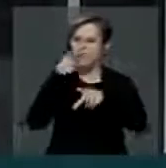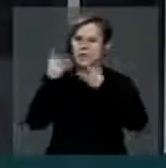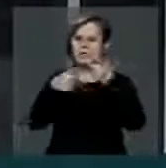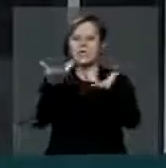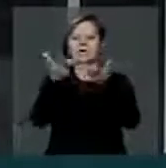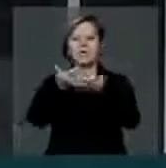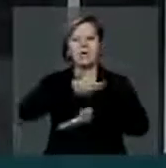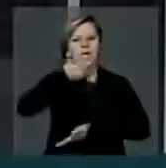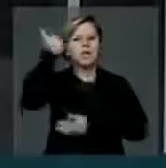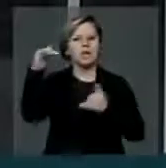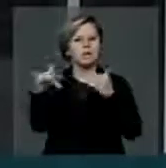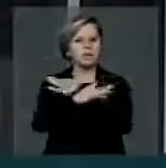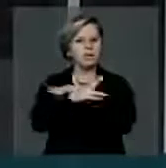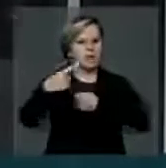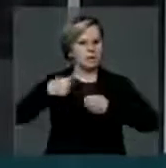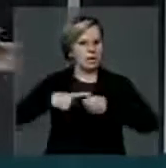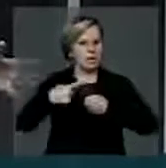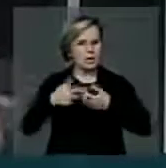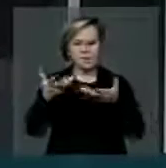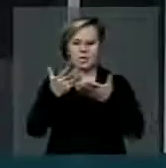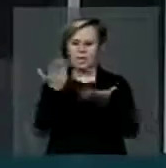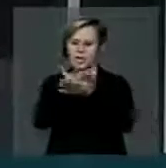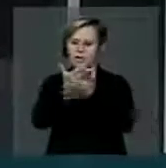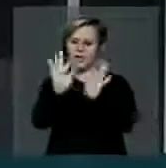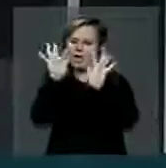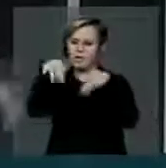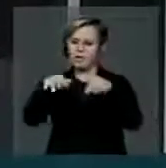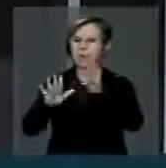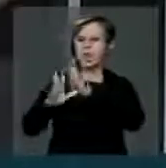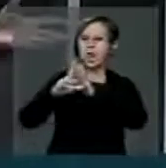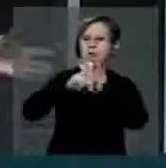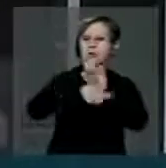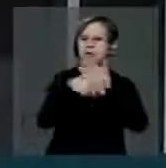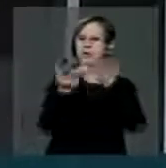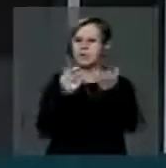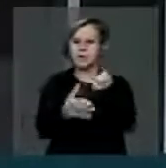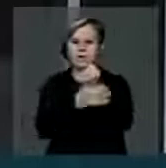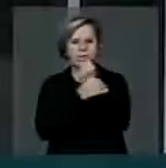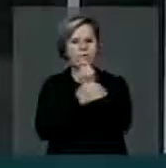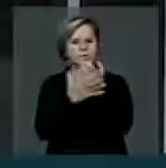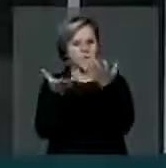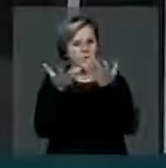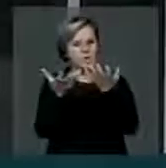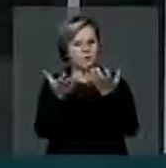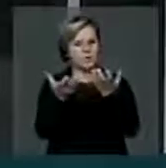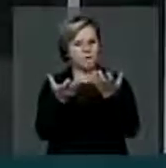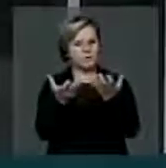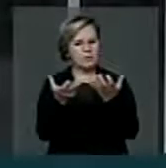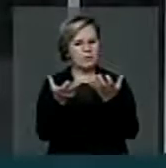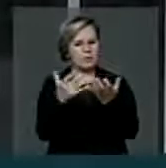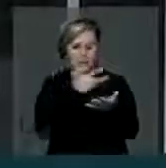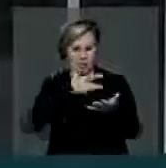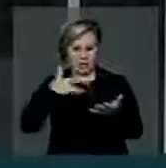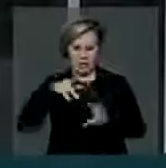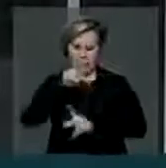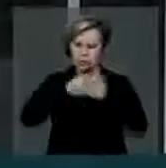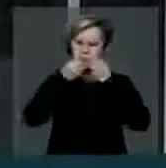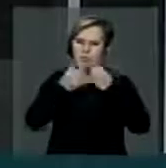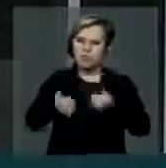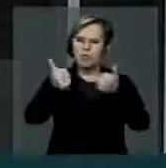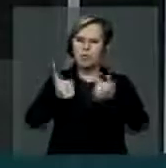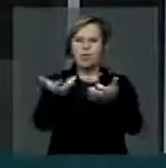melhoria na mobilidade urbana, queremos o fim da corrupção, queremos segurança, queremos saúde e qualidade,